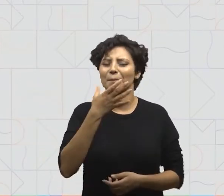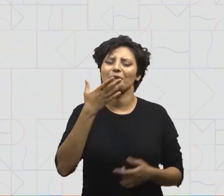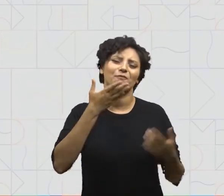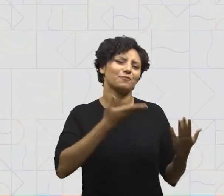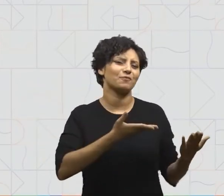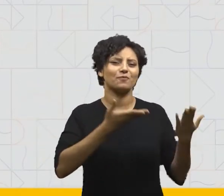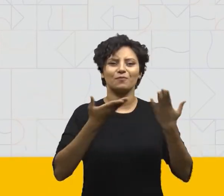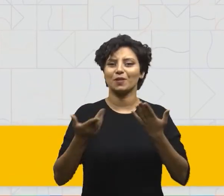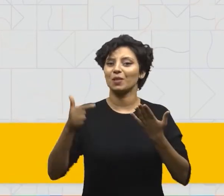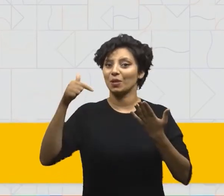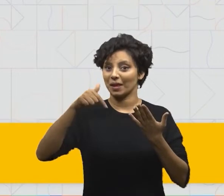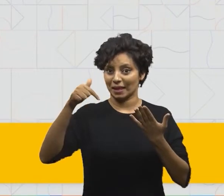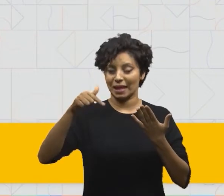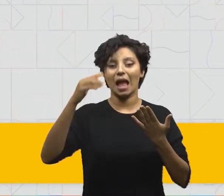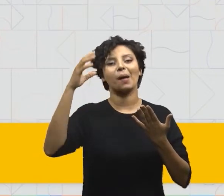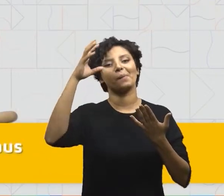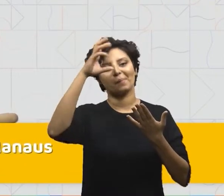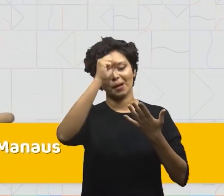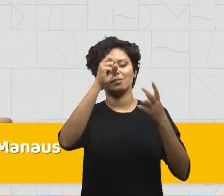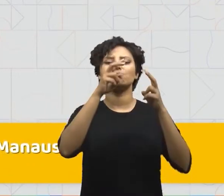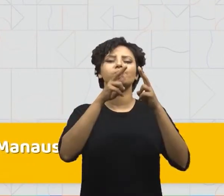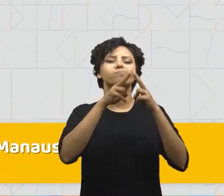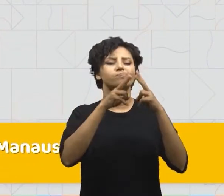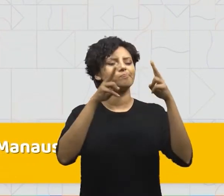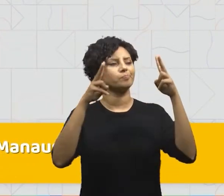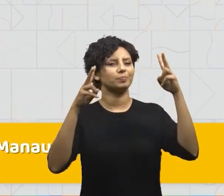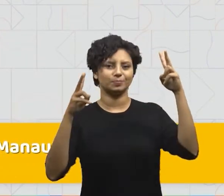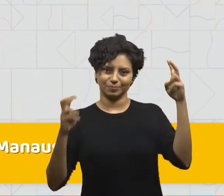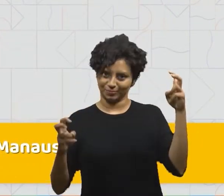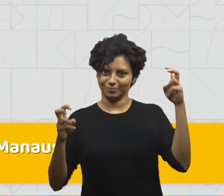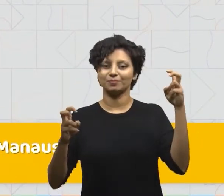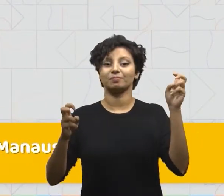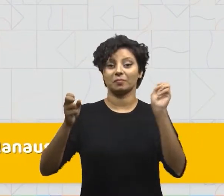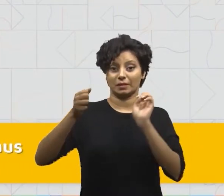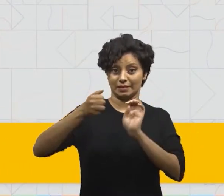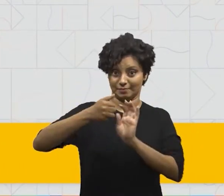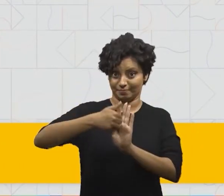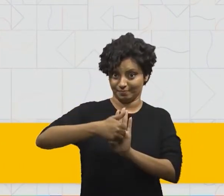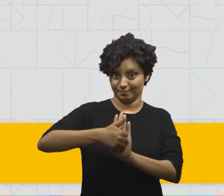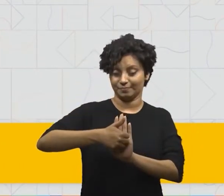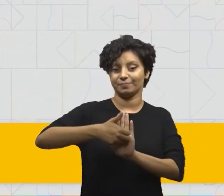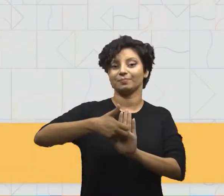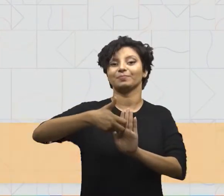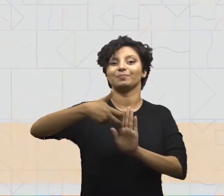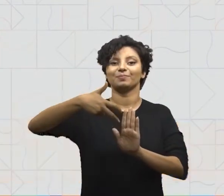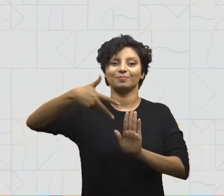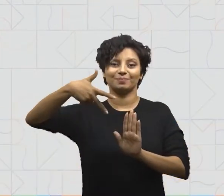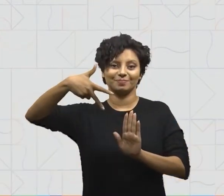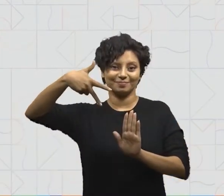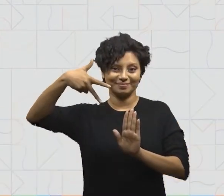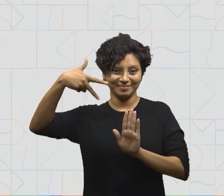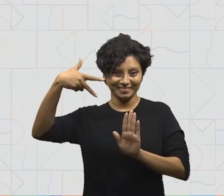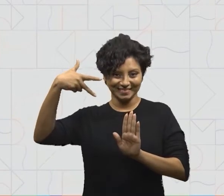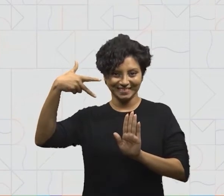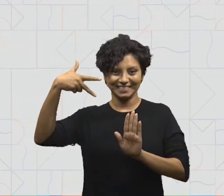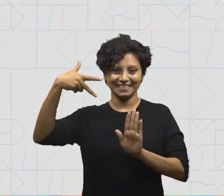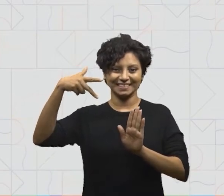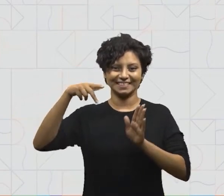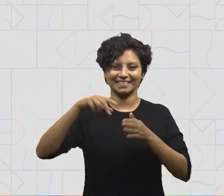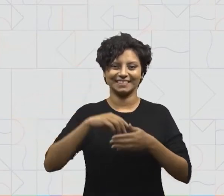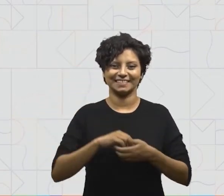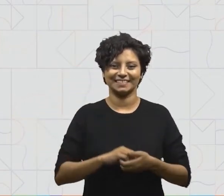muito bem-vindo ao projeto Aprender Além da Escola, do Centro de Mídias e Tecnologias